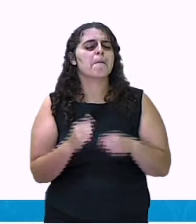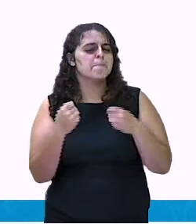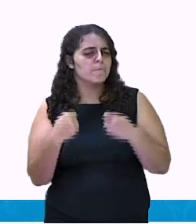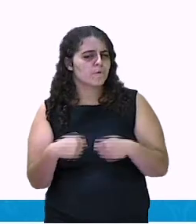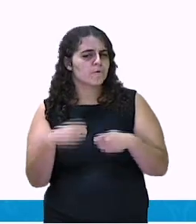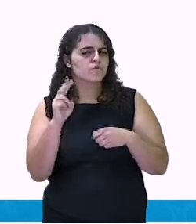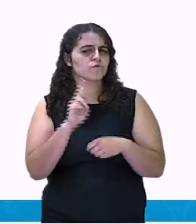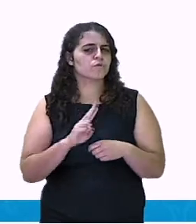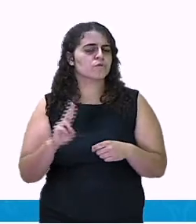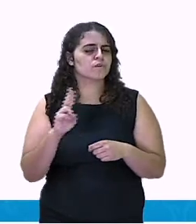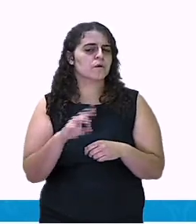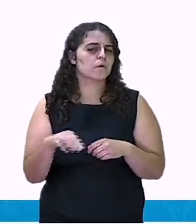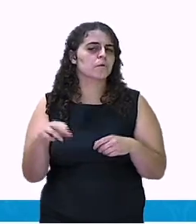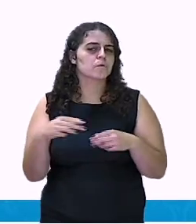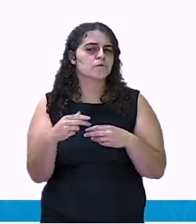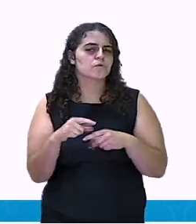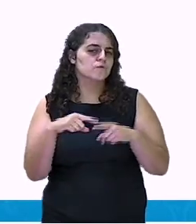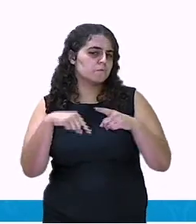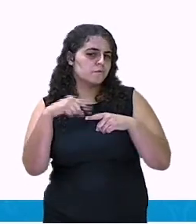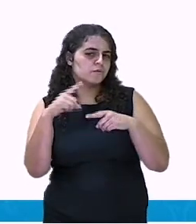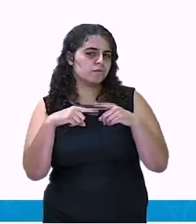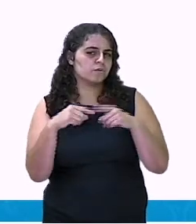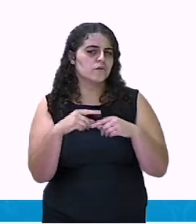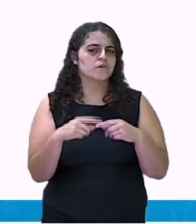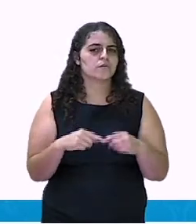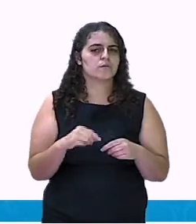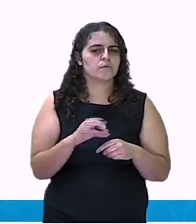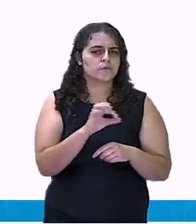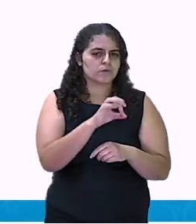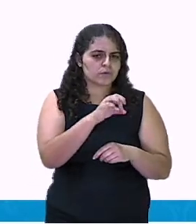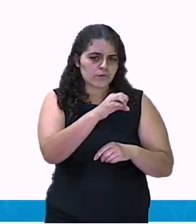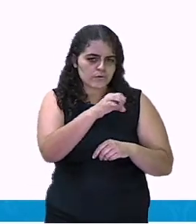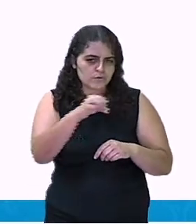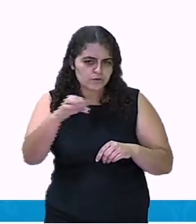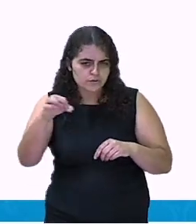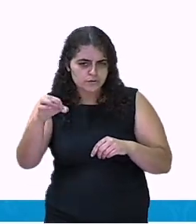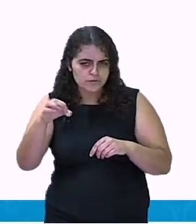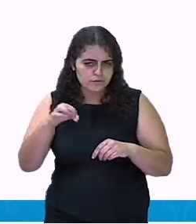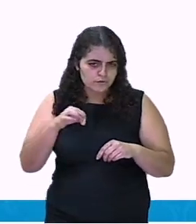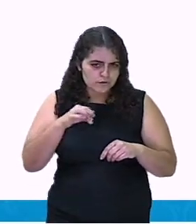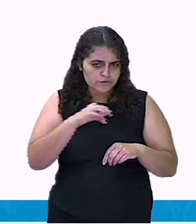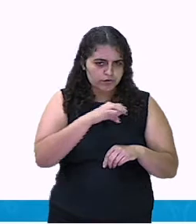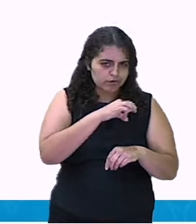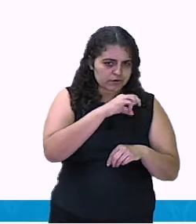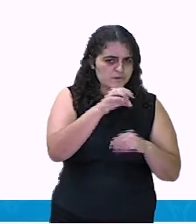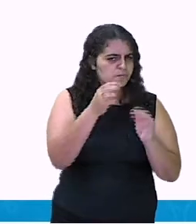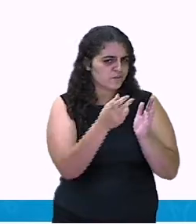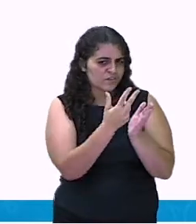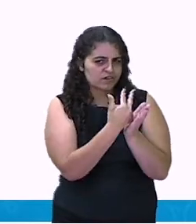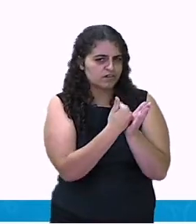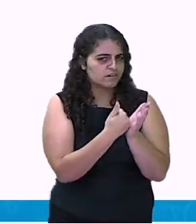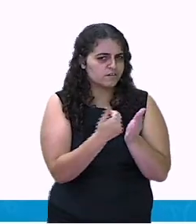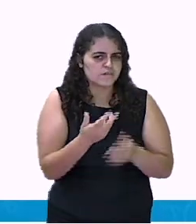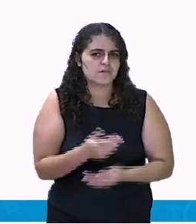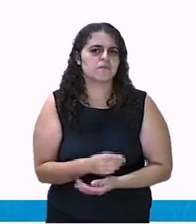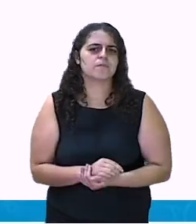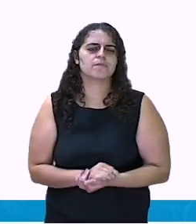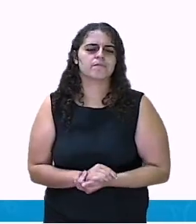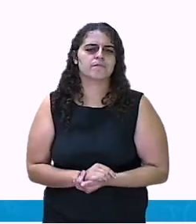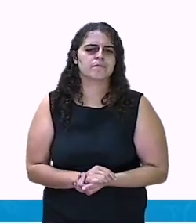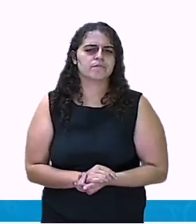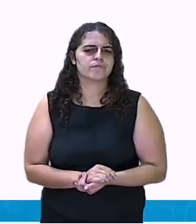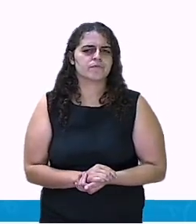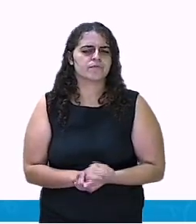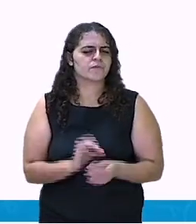forma de riscar a sua amarelinha. Pode ser com giz, você pode fazer cada casa com papel, não é isso mesmo? E